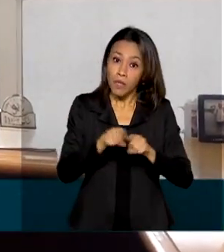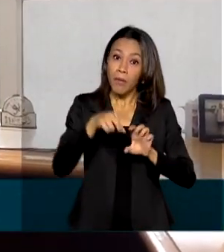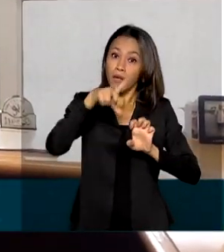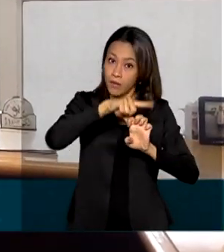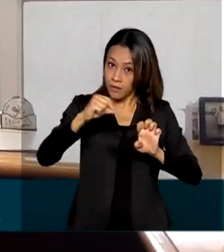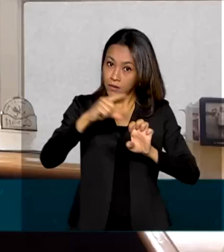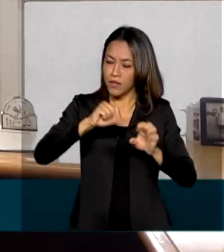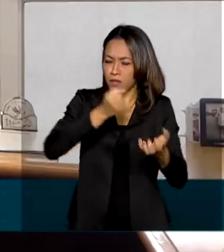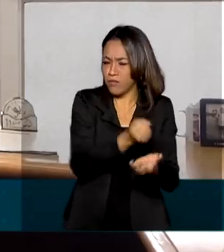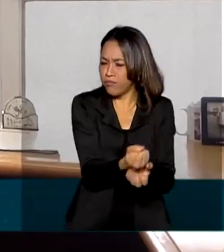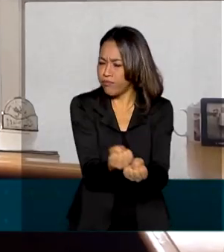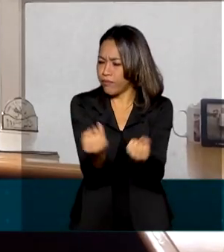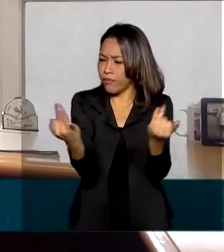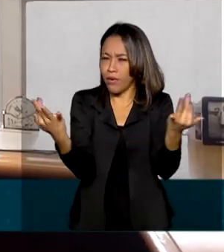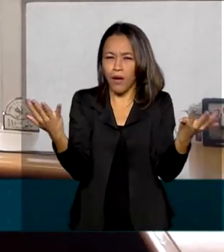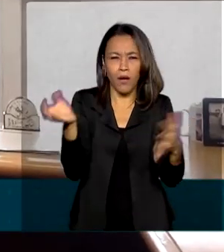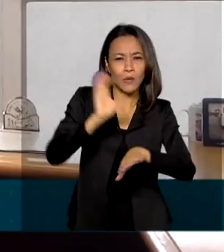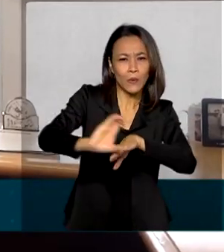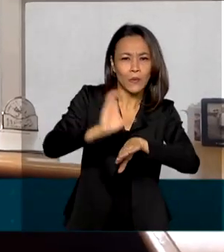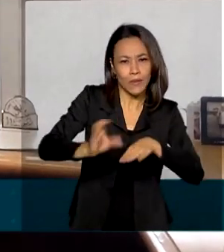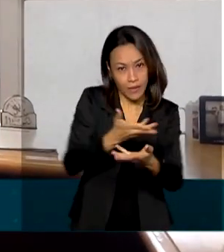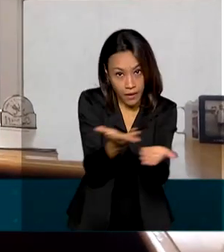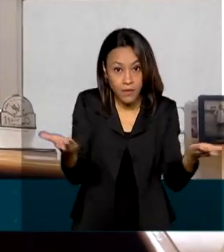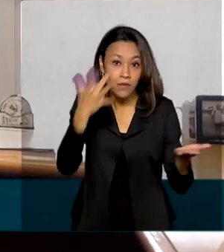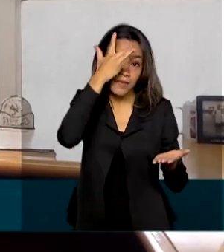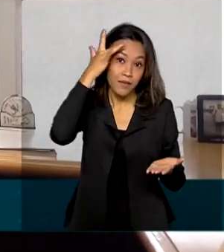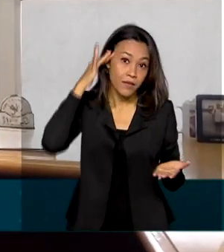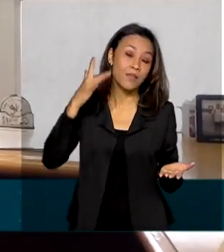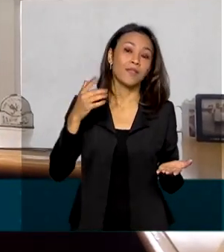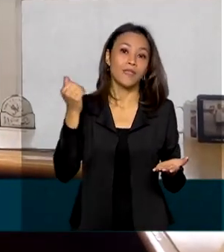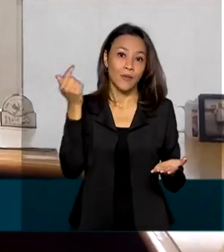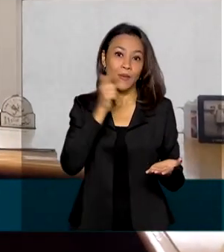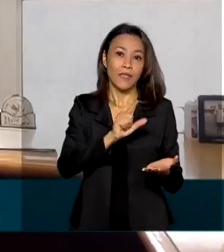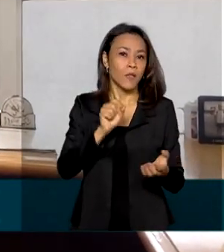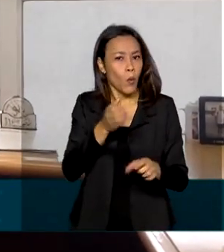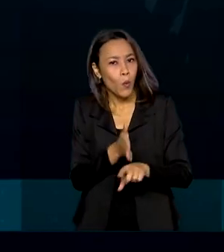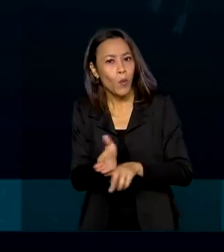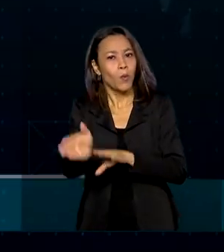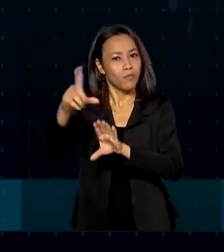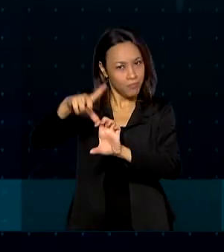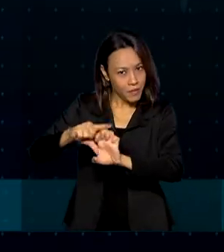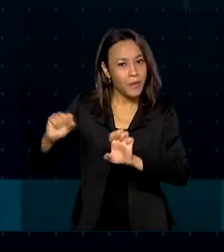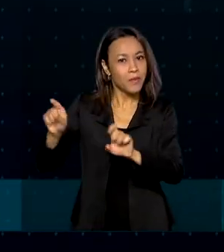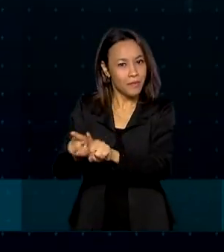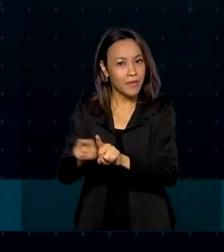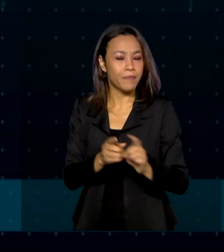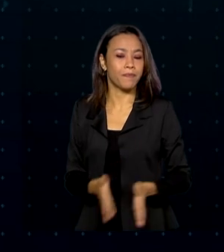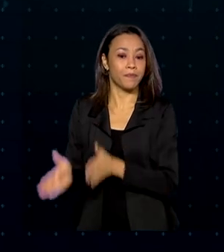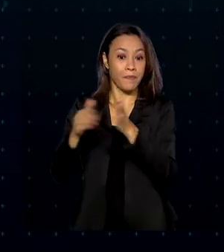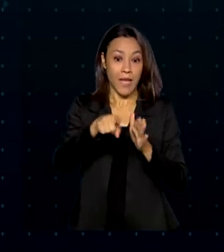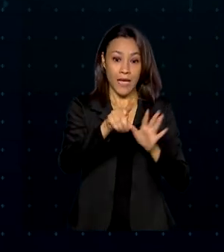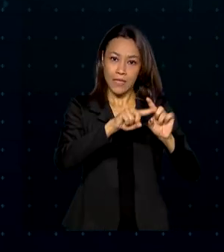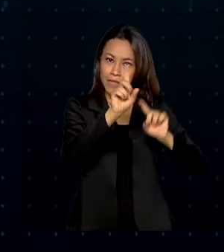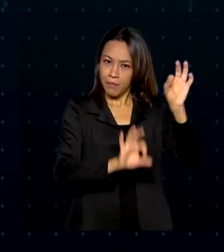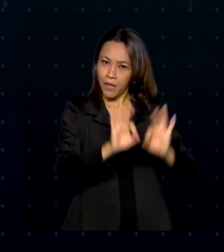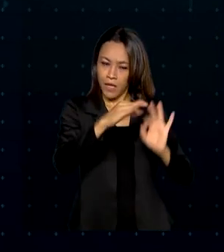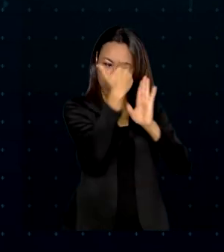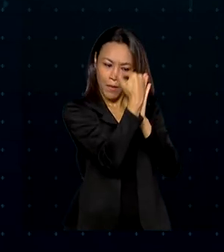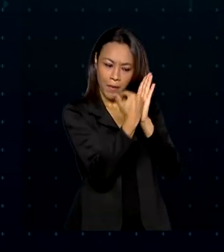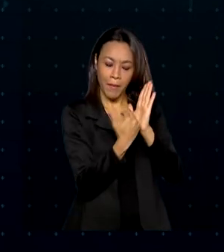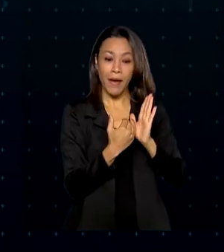São vários cursos que possibilitam que essas pessoas caminhem por uma linha de empreendedorismo. O plano Progredir tem hoje